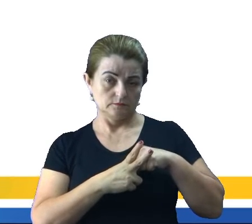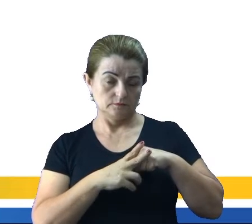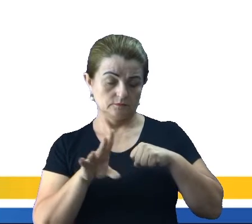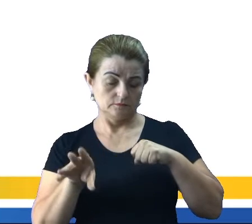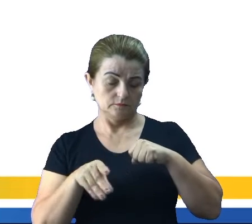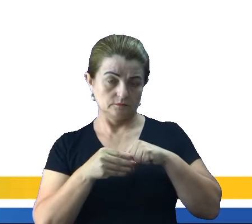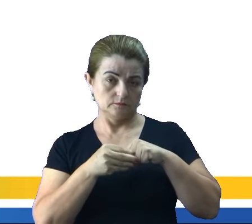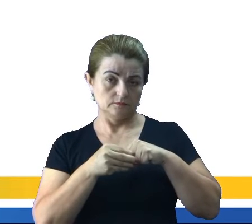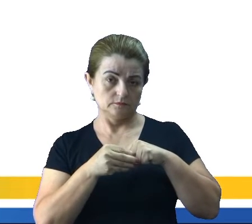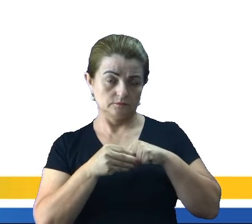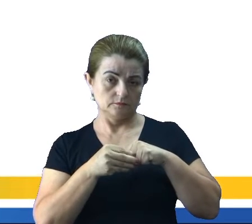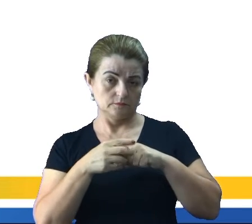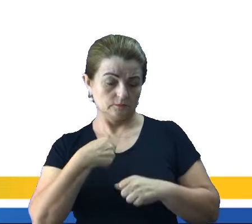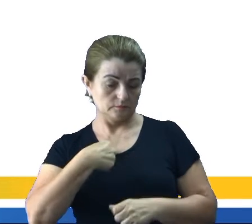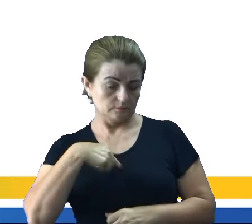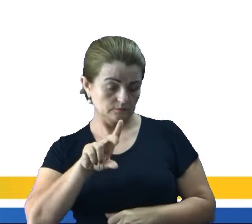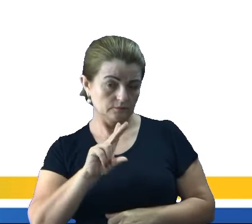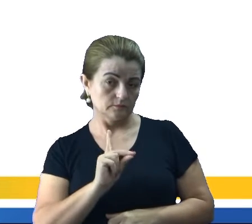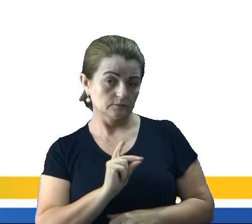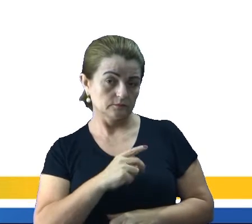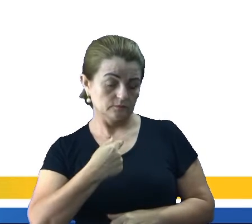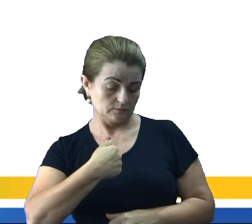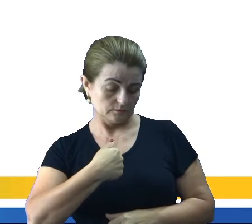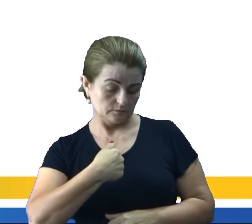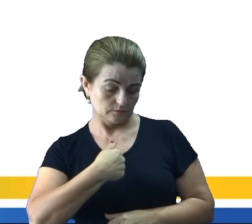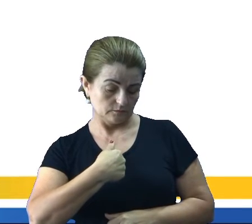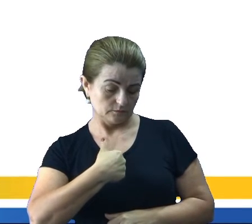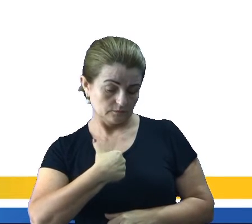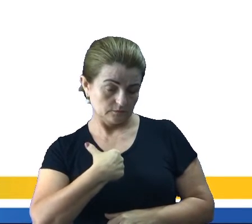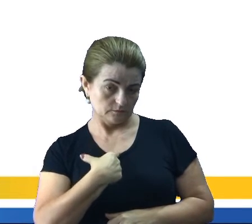complemento, né No caso Eu vou partir amanhã